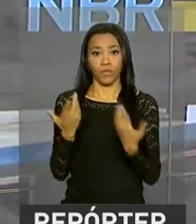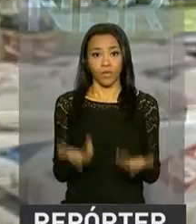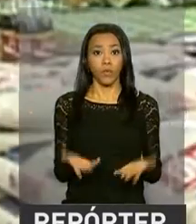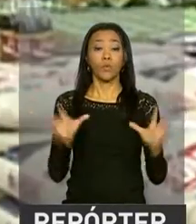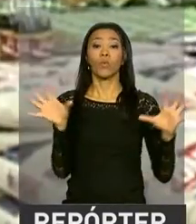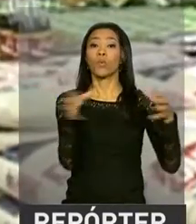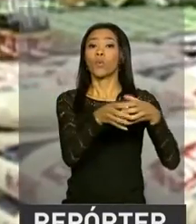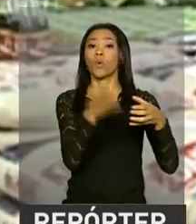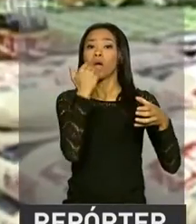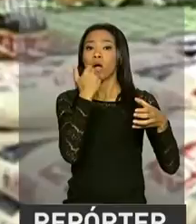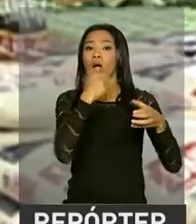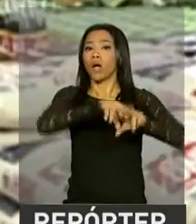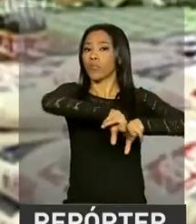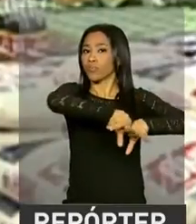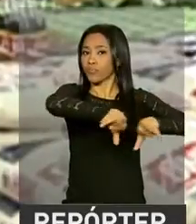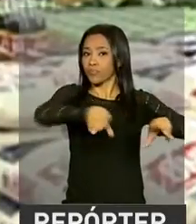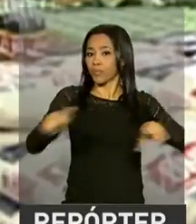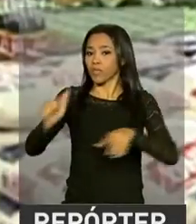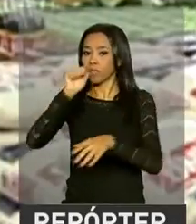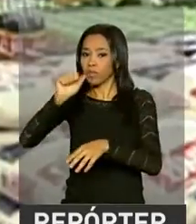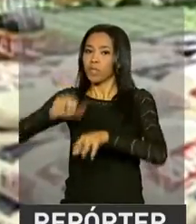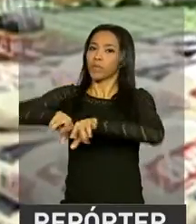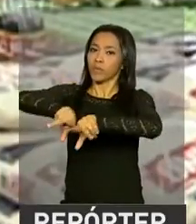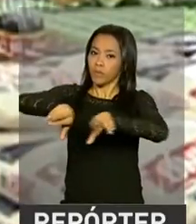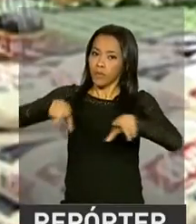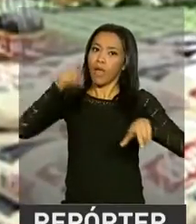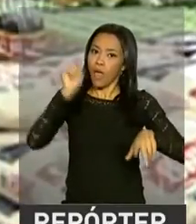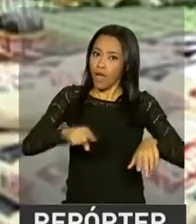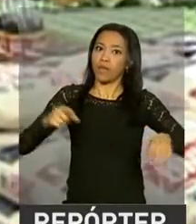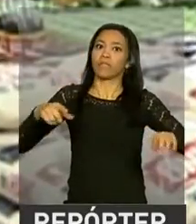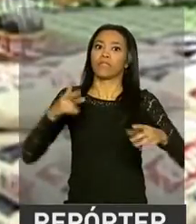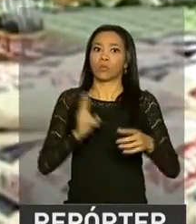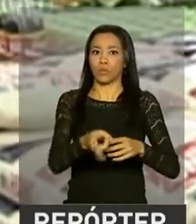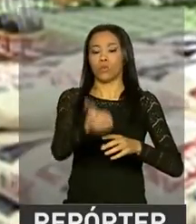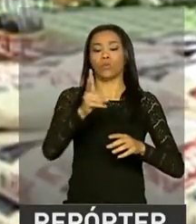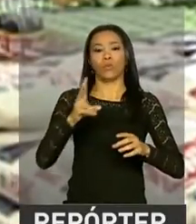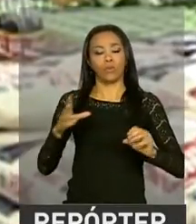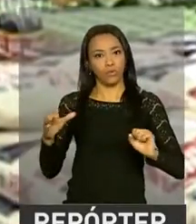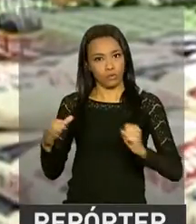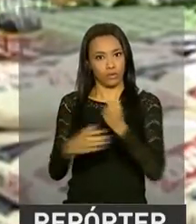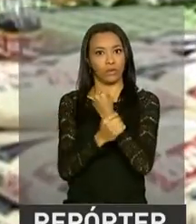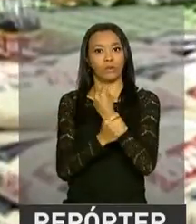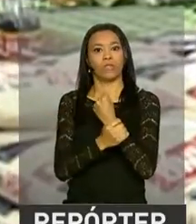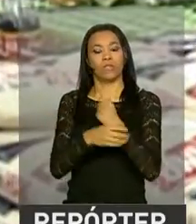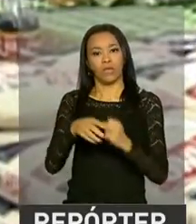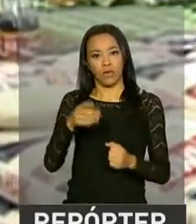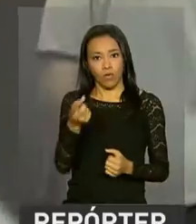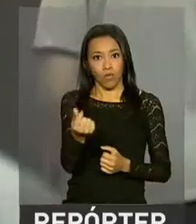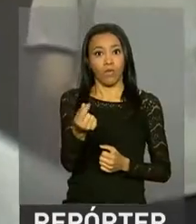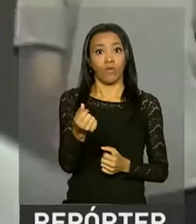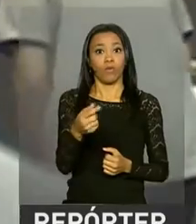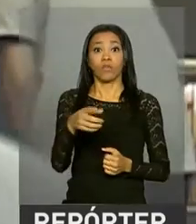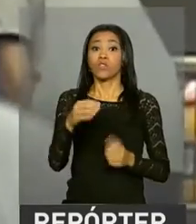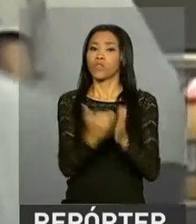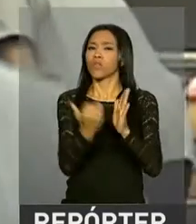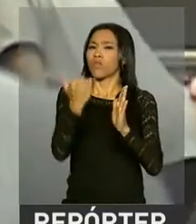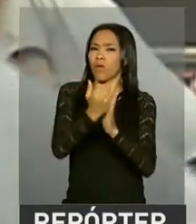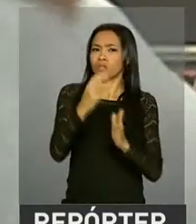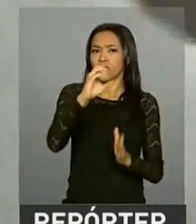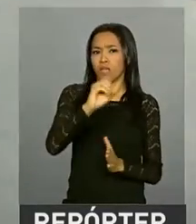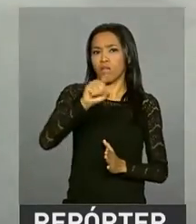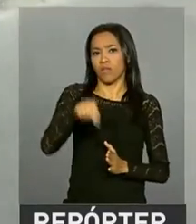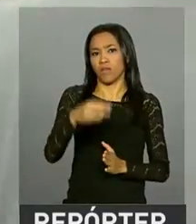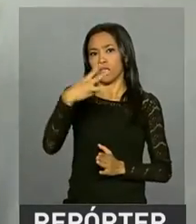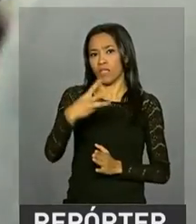alimentação e bebidas foi o que mais ajudou a segurar os preços no mês passado. De uma alta de 0,35